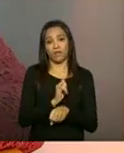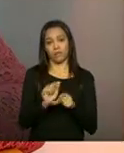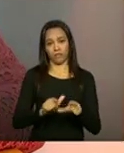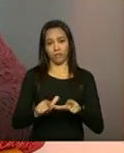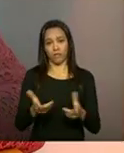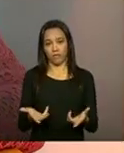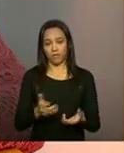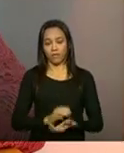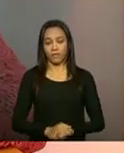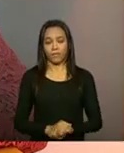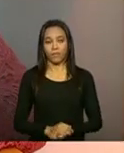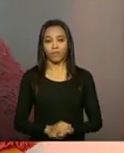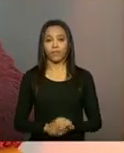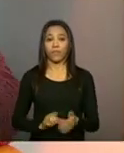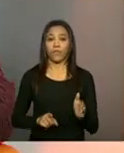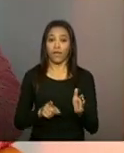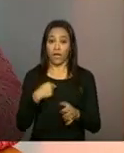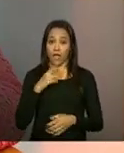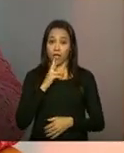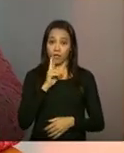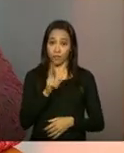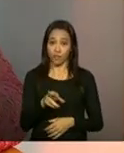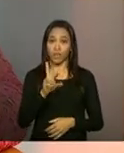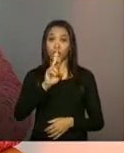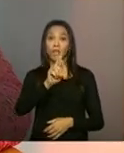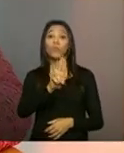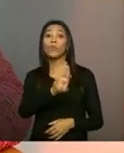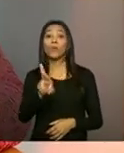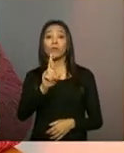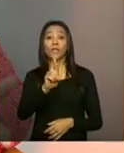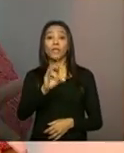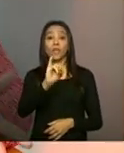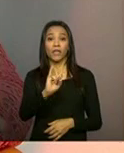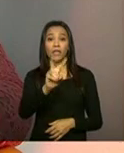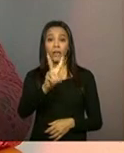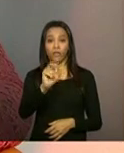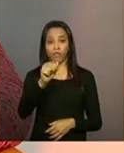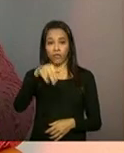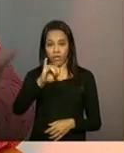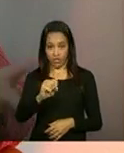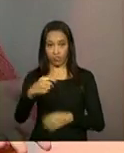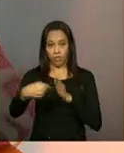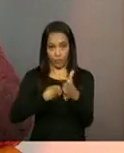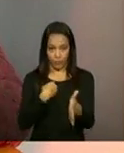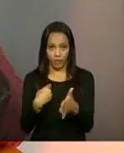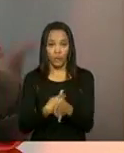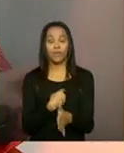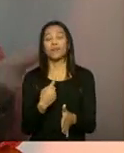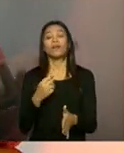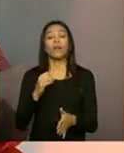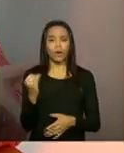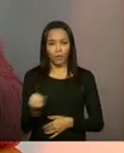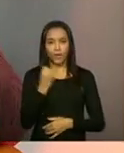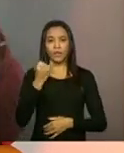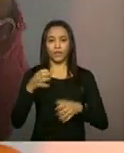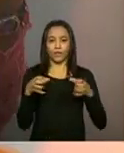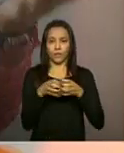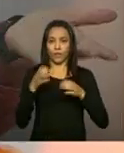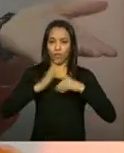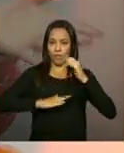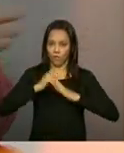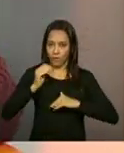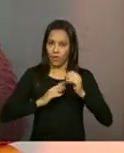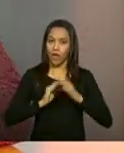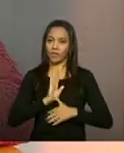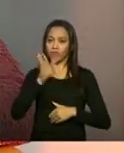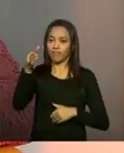Rivânia? Rivânia. Rivânia, sua pergunta é muito importante porque a equipe volante necessária, possivelmente, ela vai realmente enfrentar